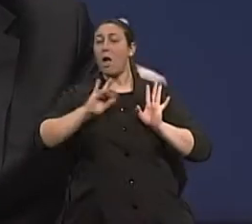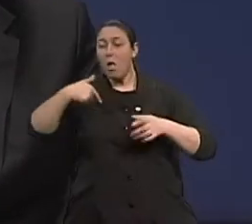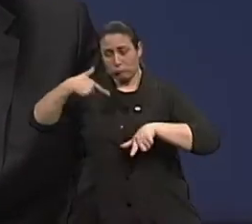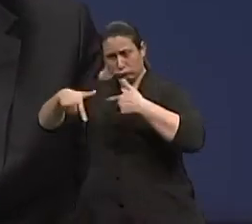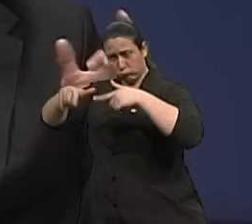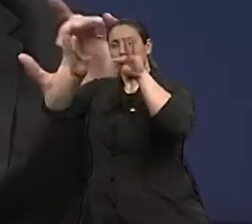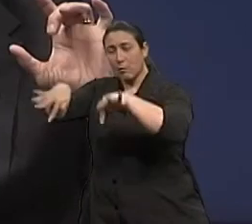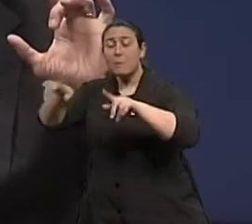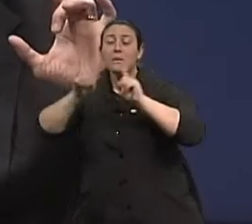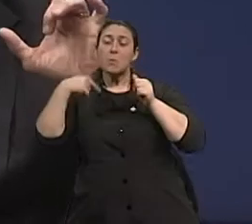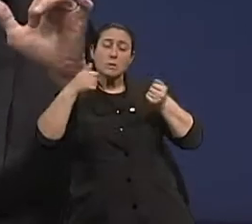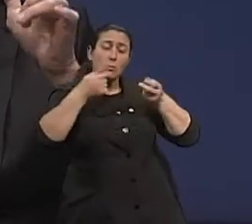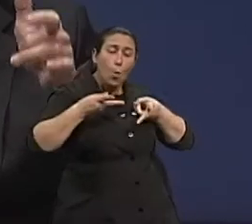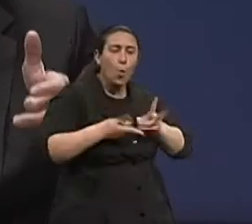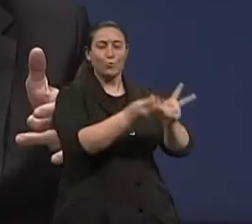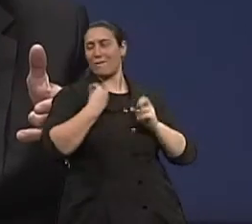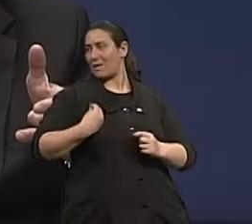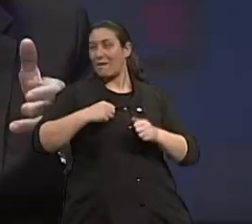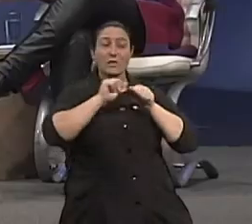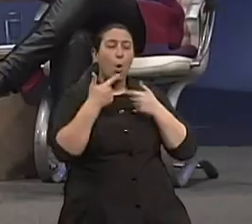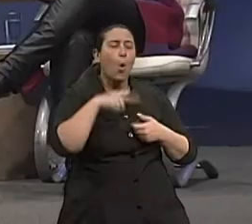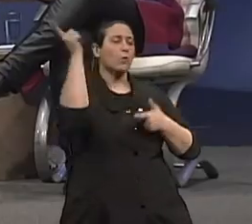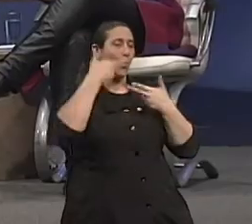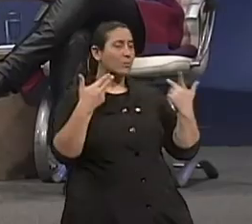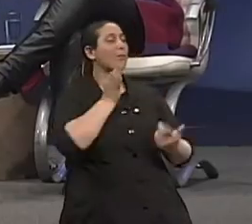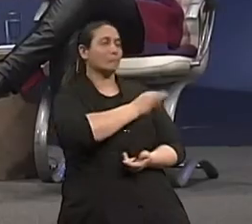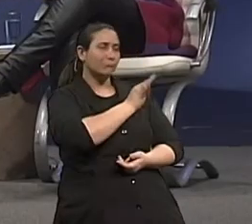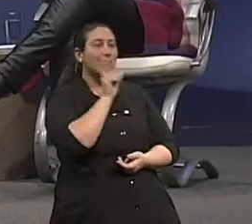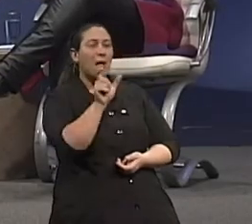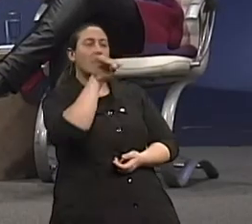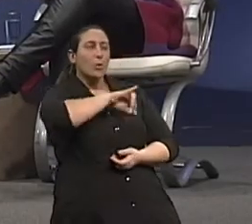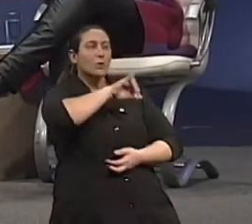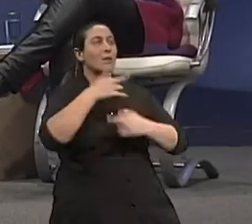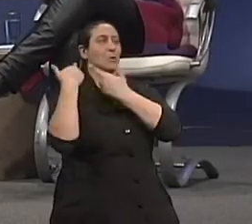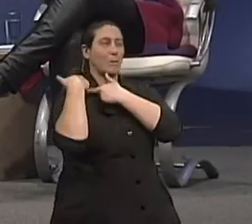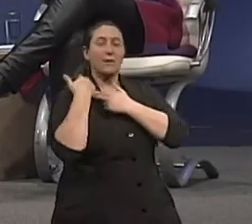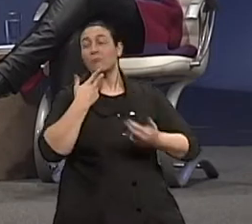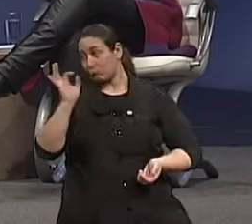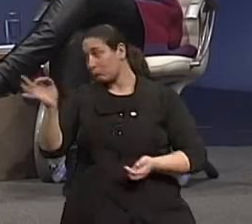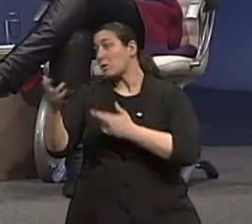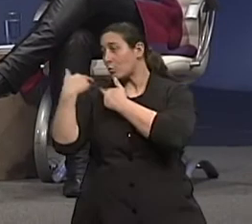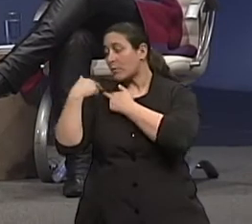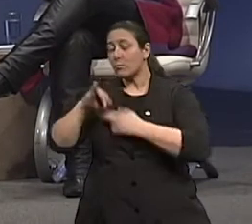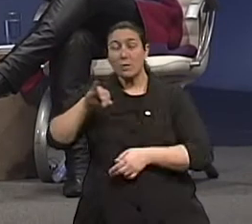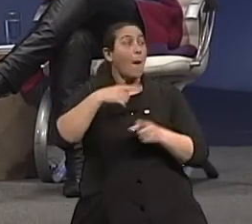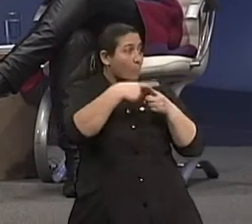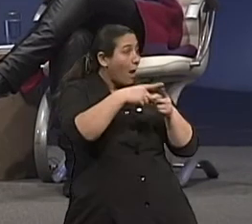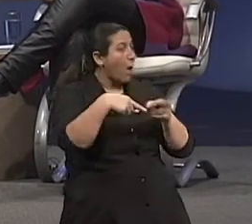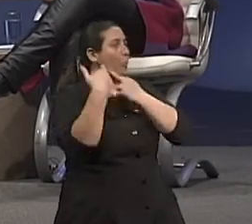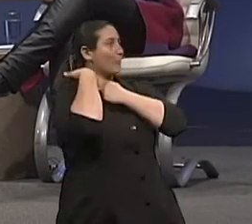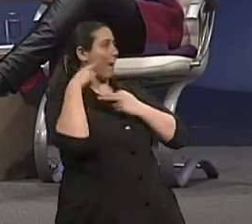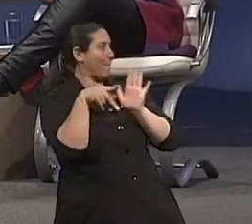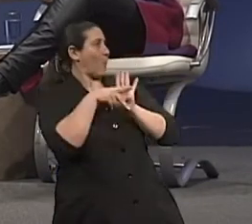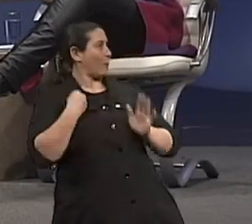uma outra profissão. Uma outra ocupação, uma responsabilidade. Eu gostei da palavra que o senhor colocou, responsabilidade. Ah, sim. Porque é responsabilidade com a sua própria vida.